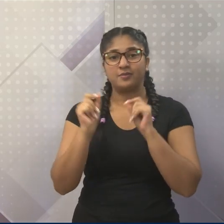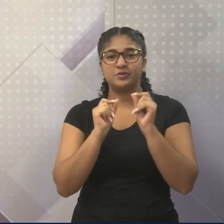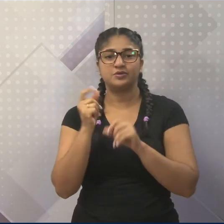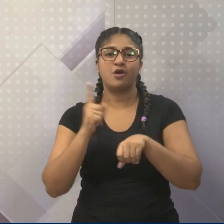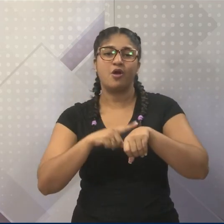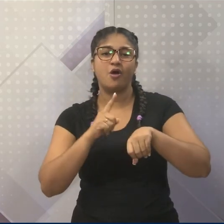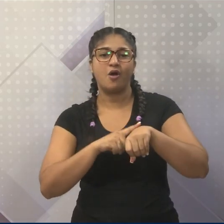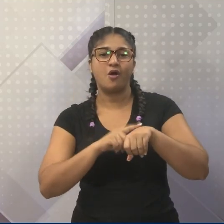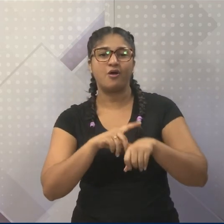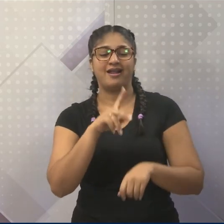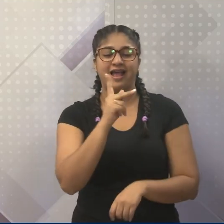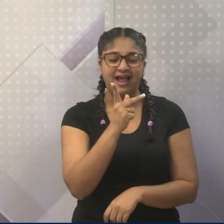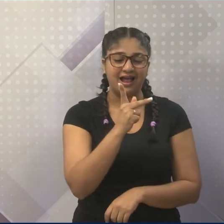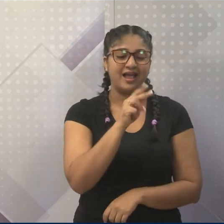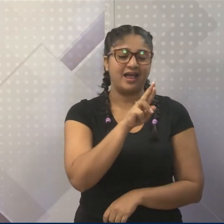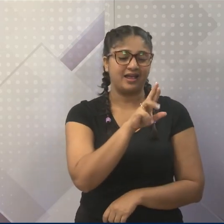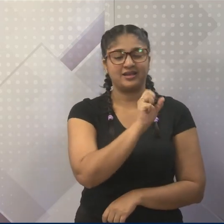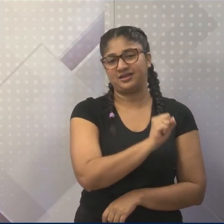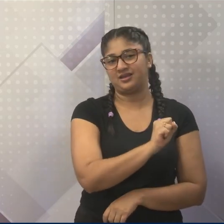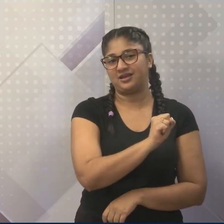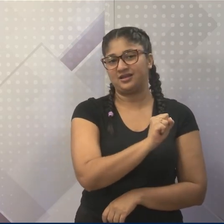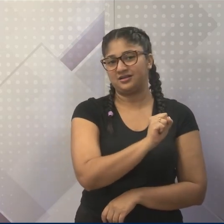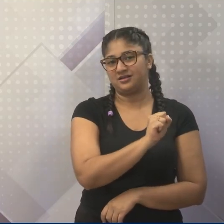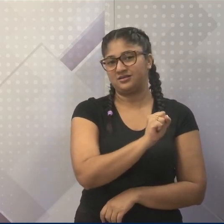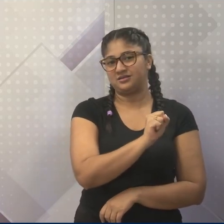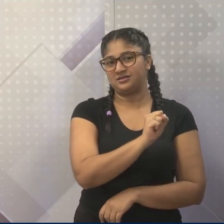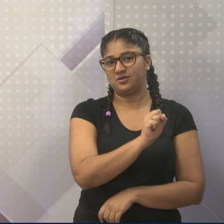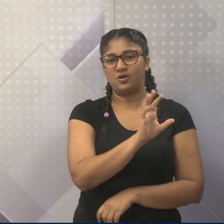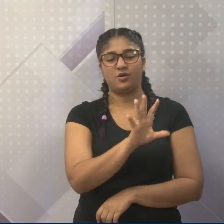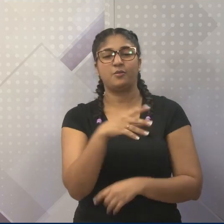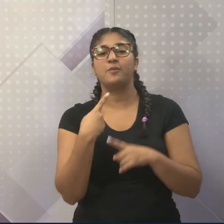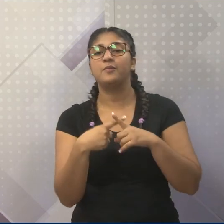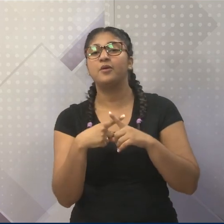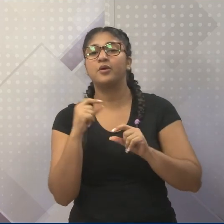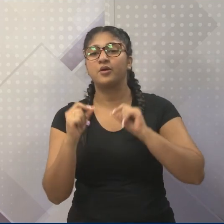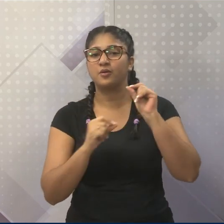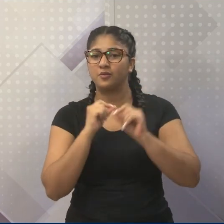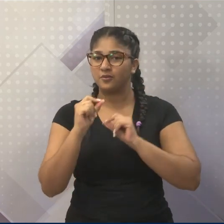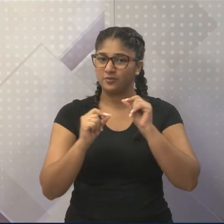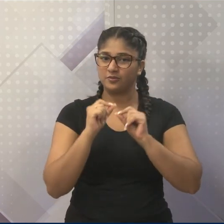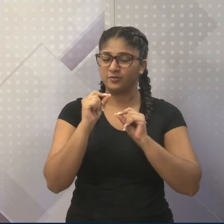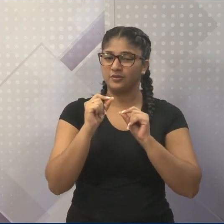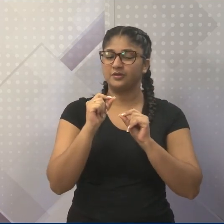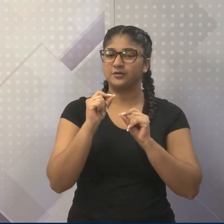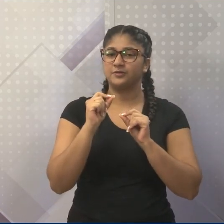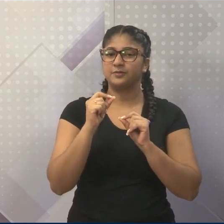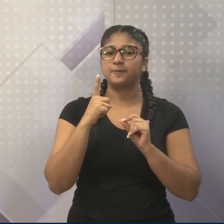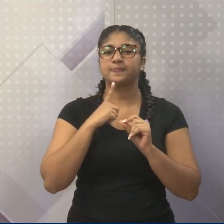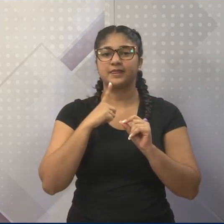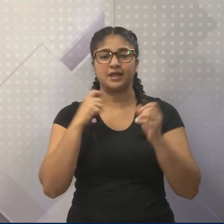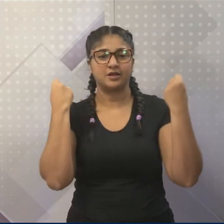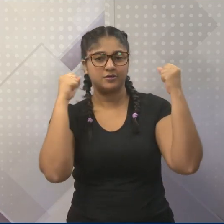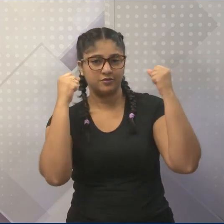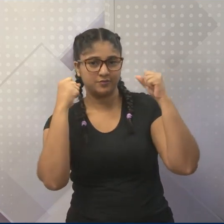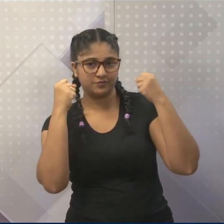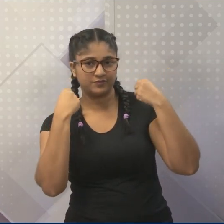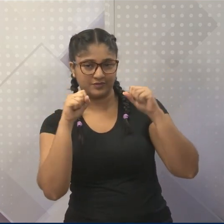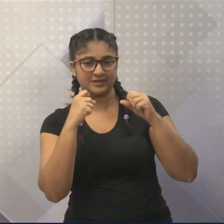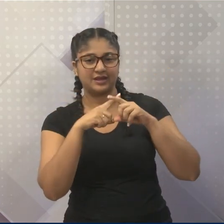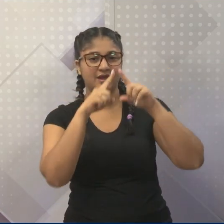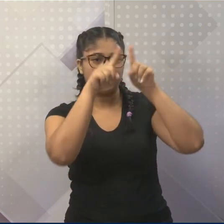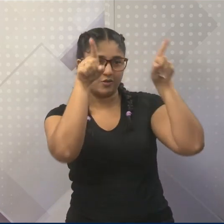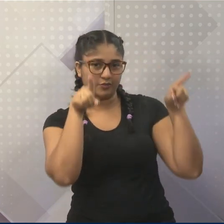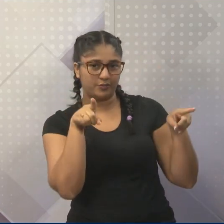Ou me coloca logo o A, Ou bota só o S. Dentro da própria área faz aquela de educação física, aquele cartaz com